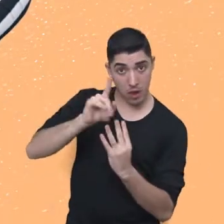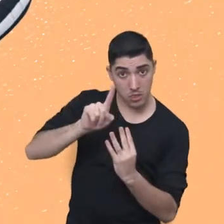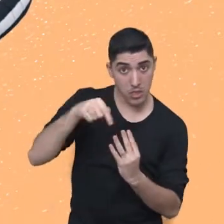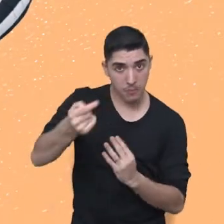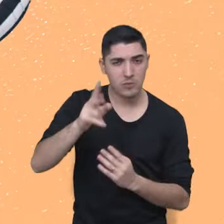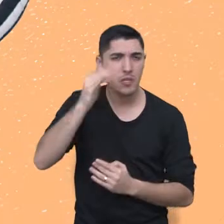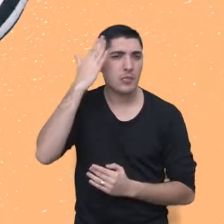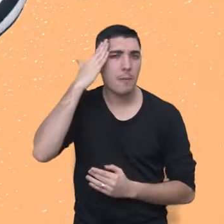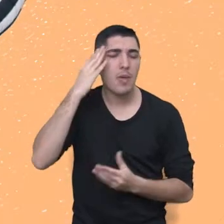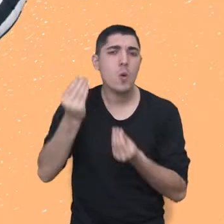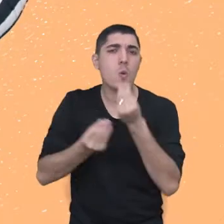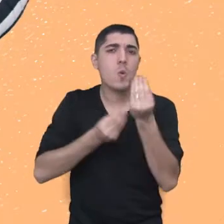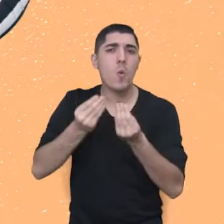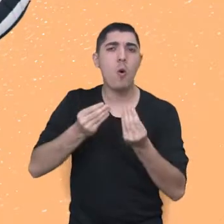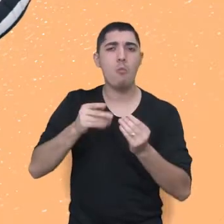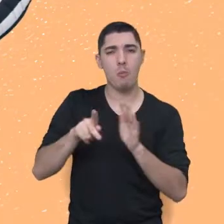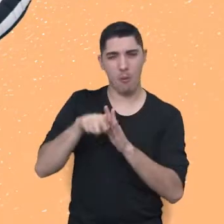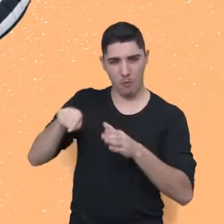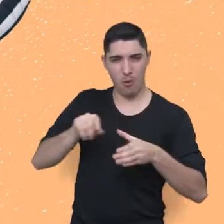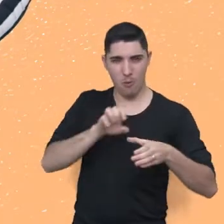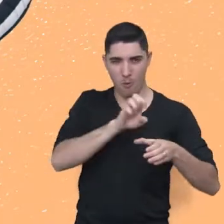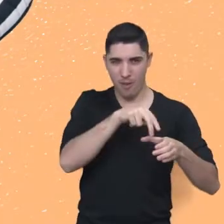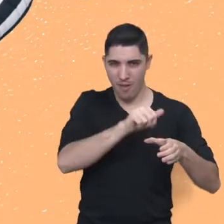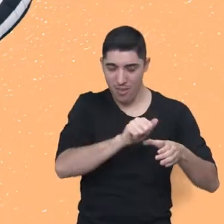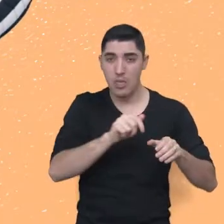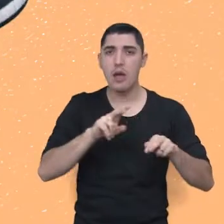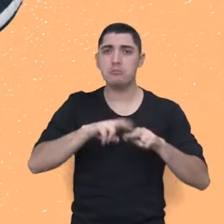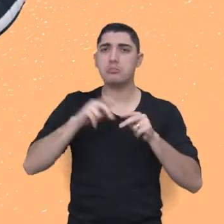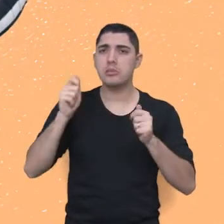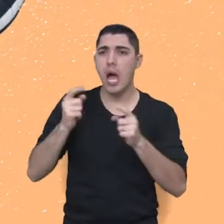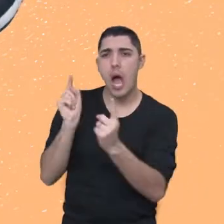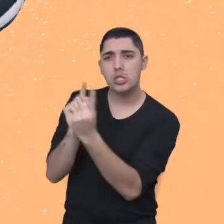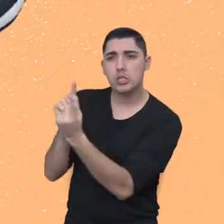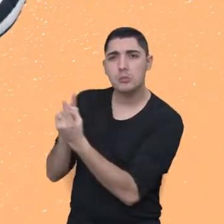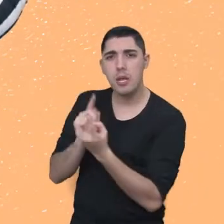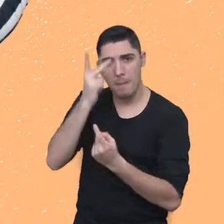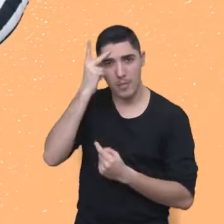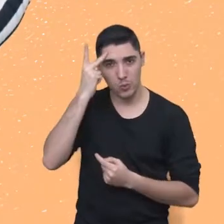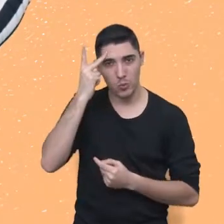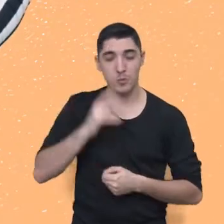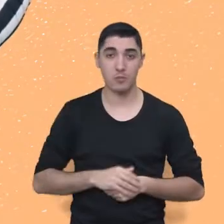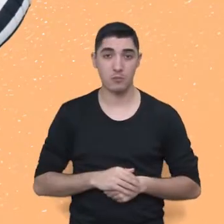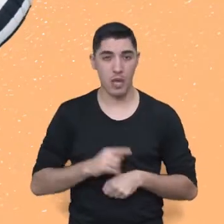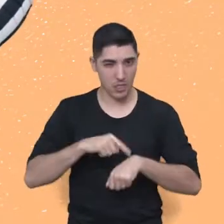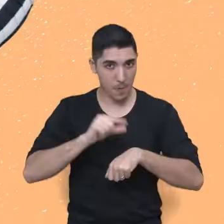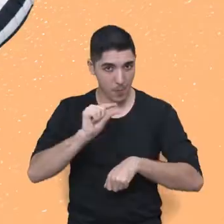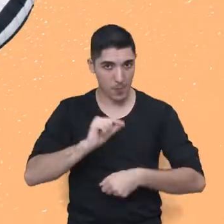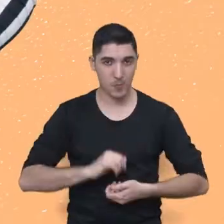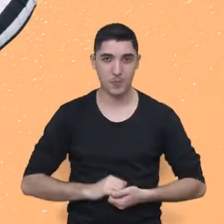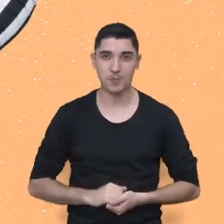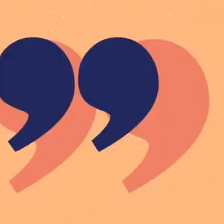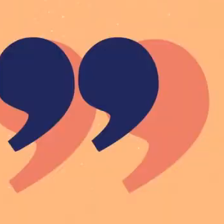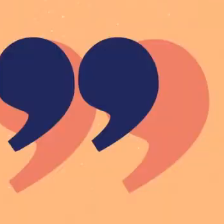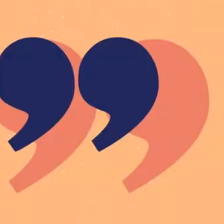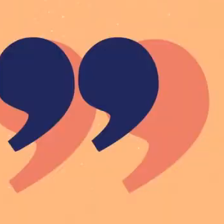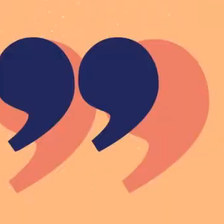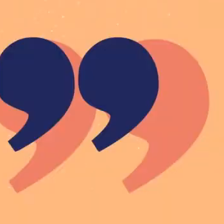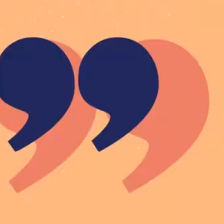intervalo, vamos saber como o espaço, nossa âncora, atua no atendimento das pessoas em luto. É daqui a pouco.